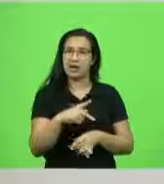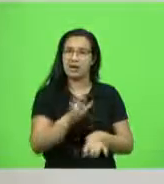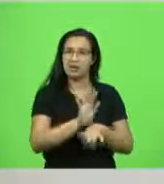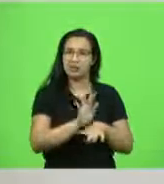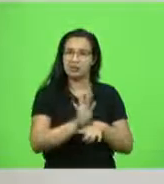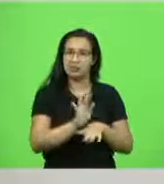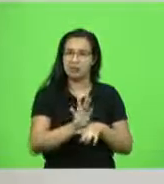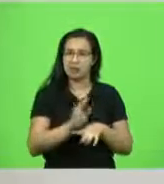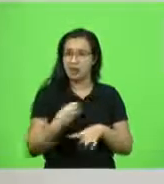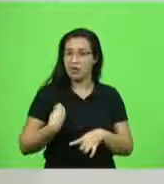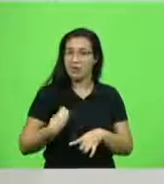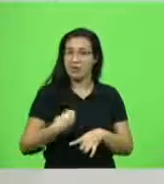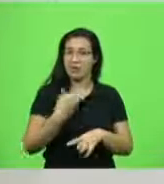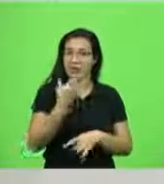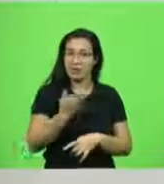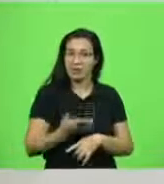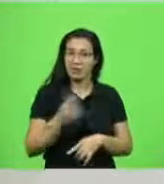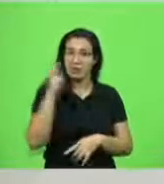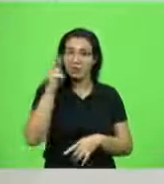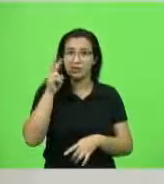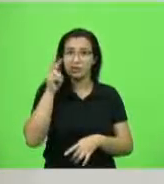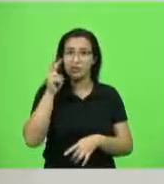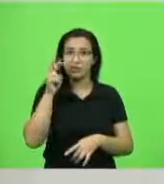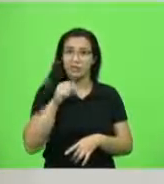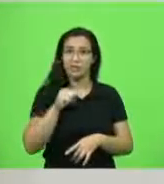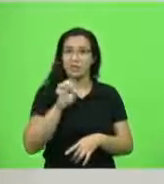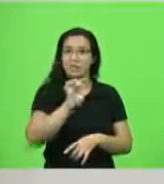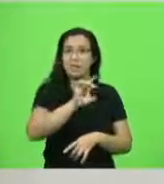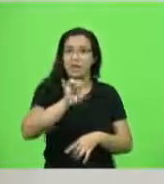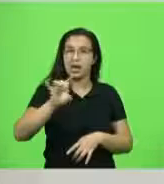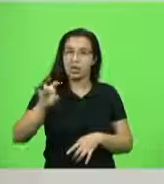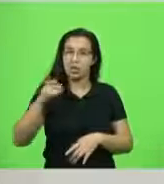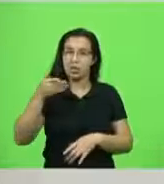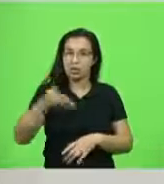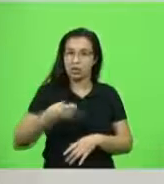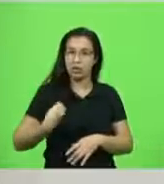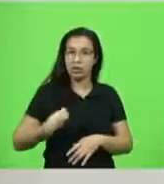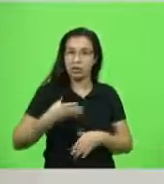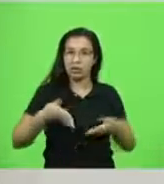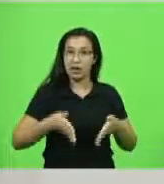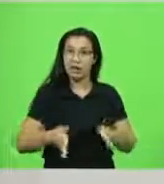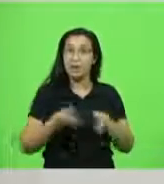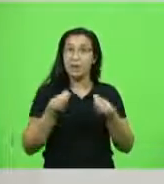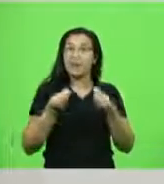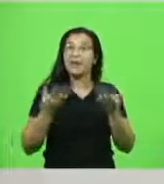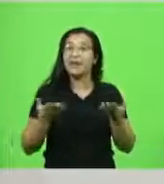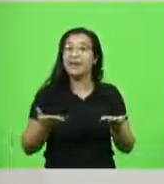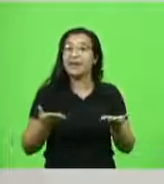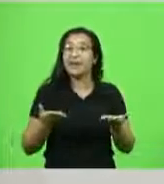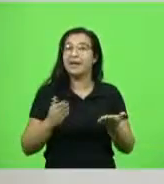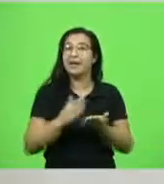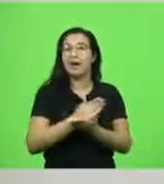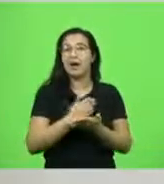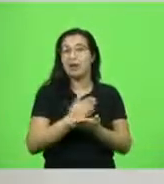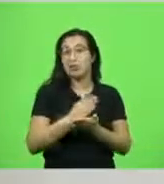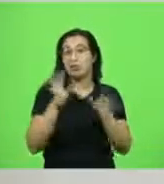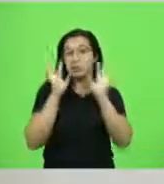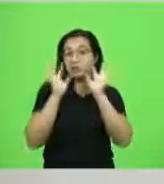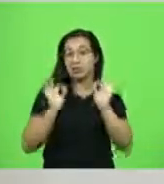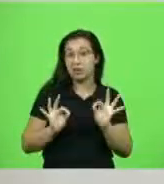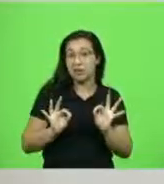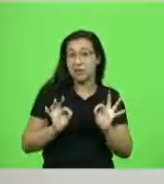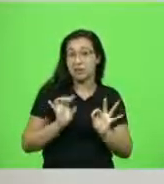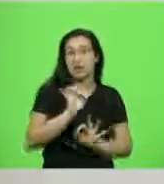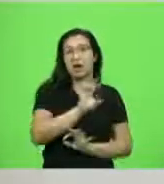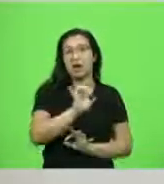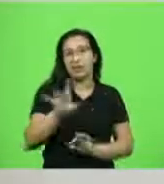vida, seu propósito de vida, porque nós estamos aqui cada um com um propósito. Alguns não despertaram ainda e como